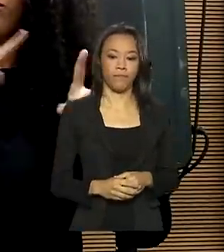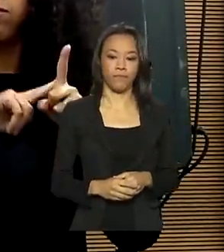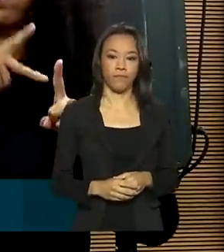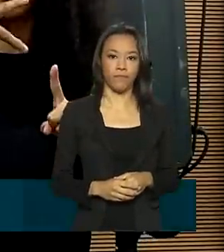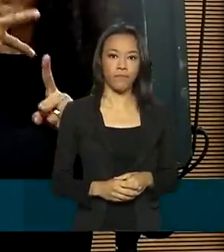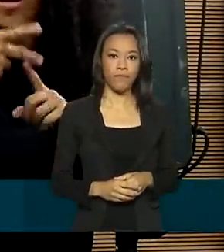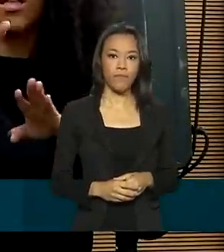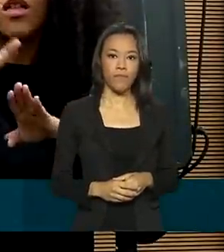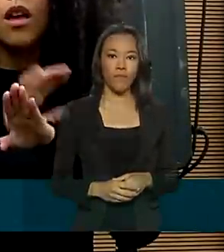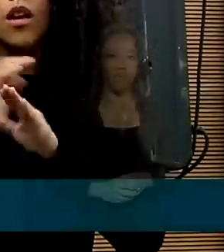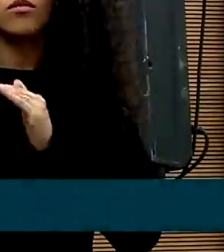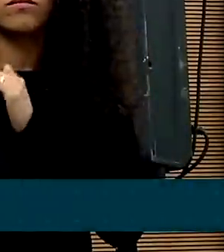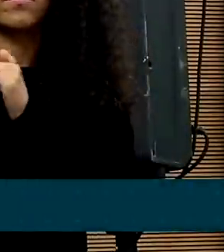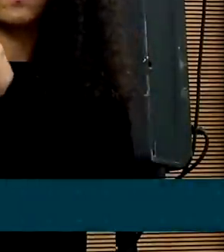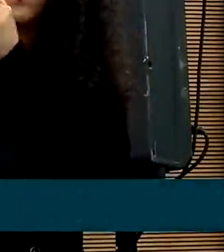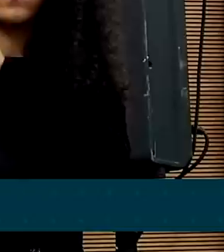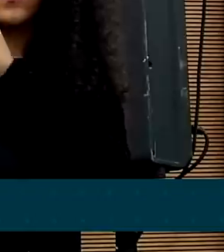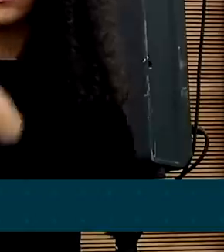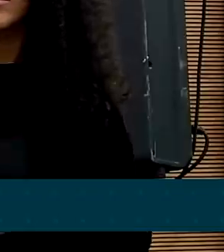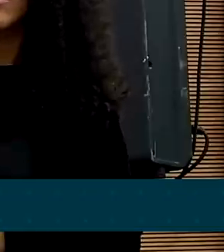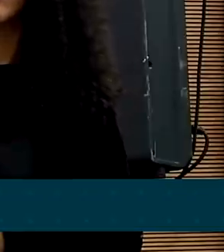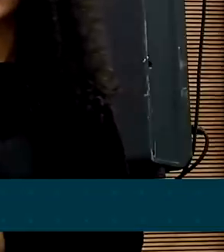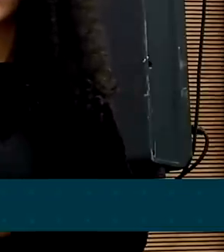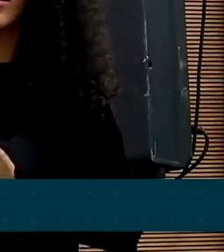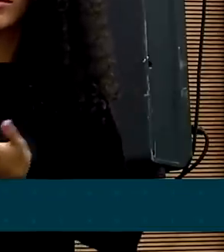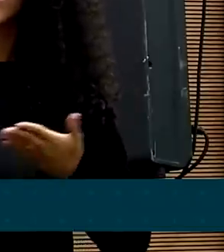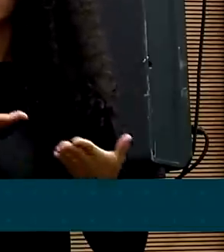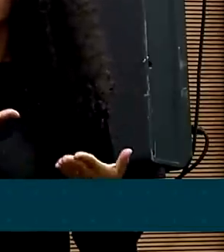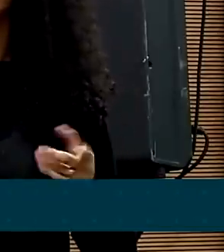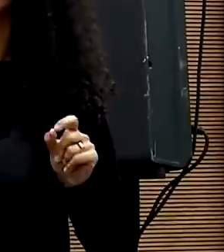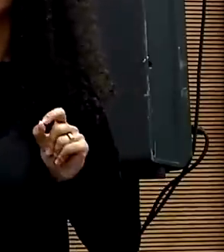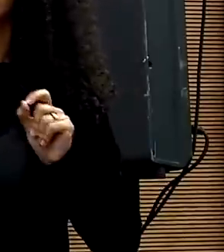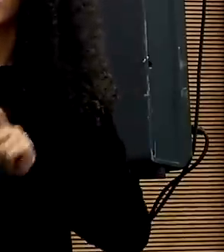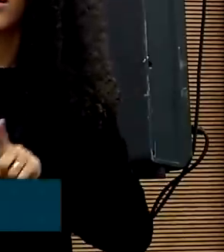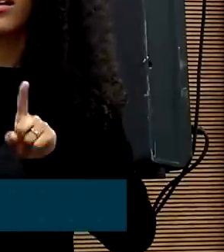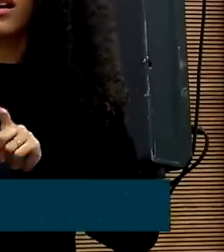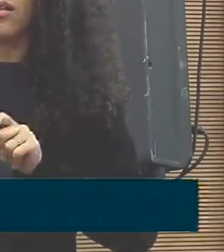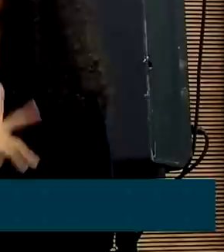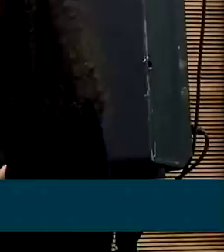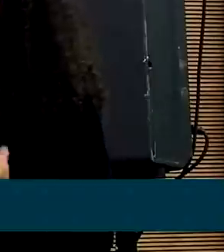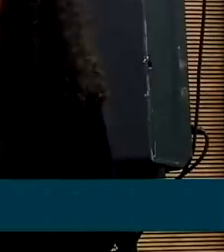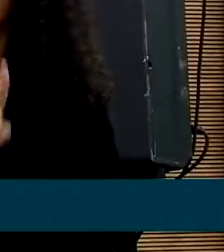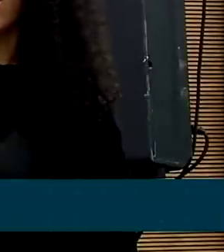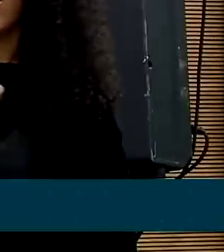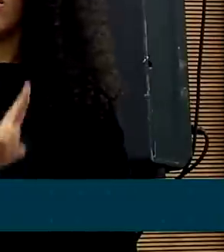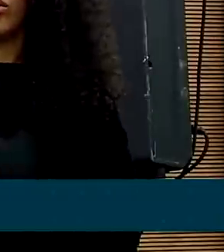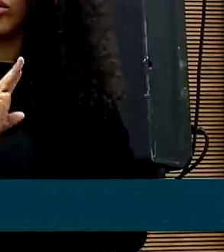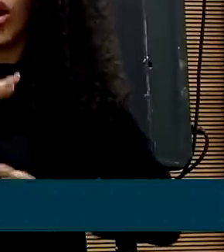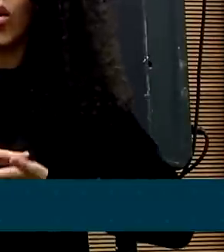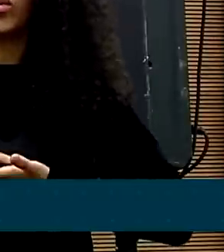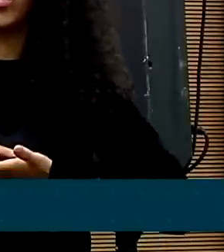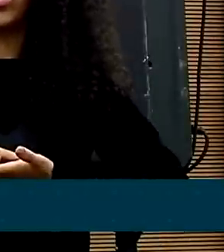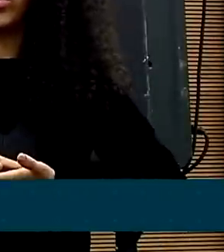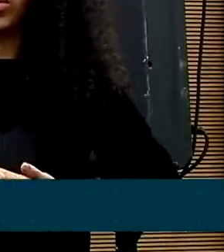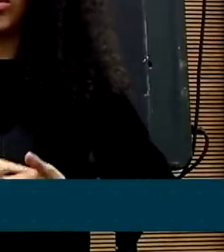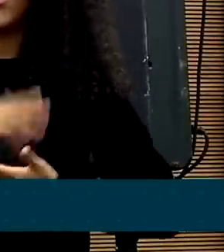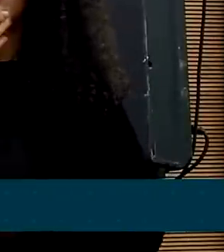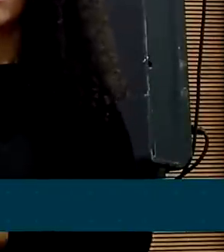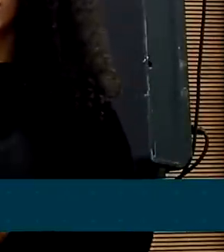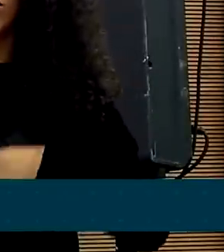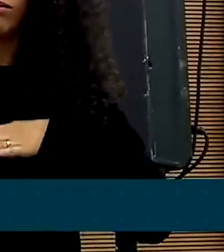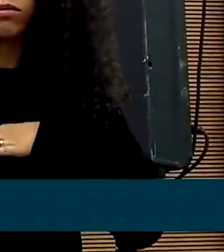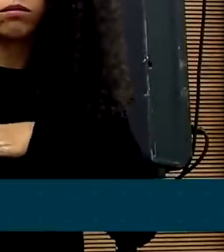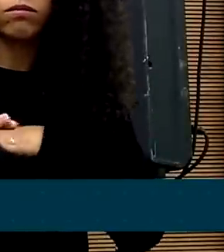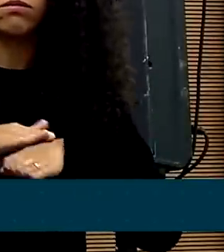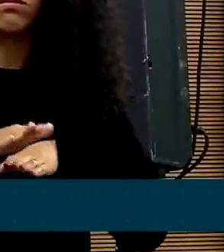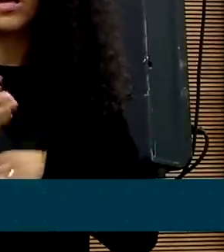investimento nos trombolíticos de última geração. De tal maneira que o indivíduo que chegar em uma ambulância de suporte avançado, nós